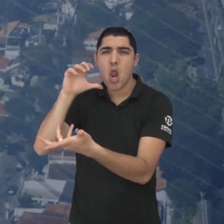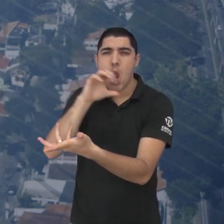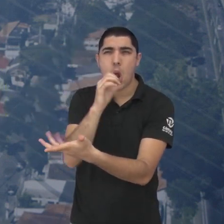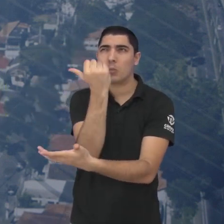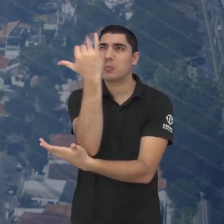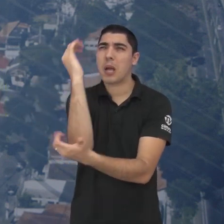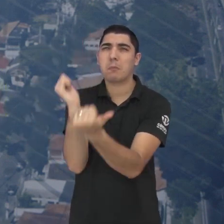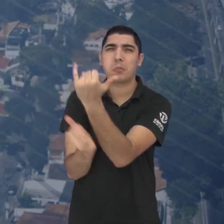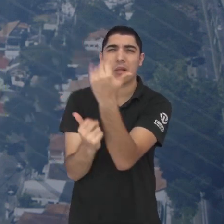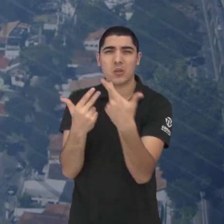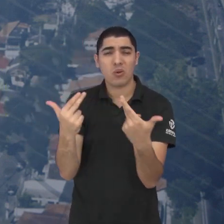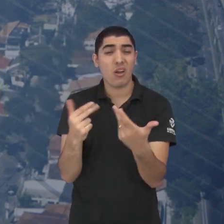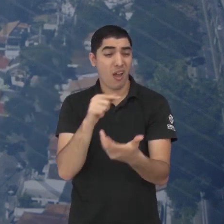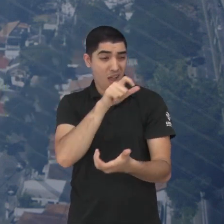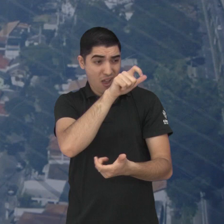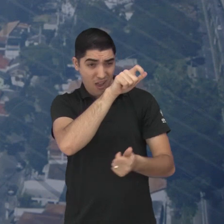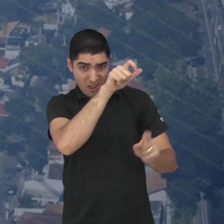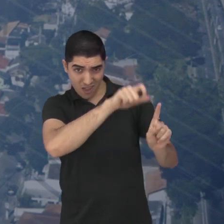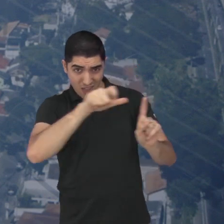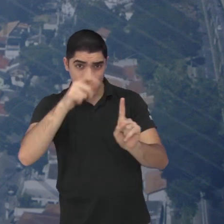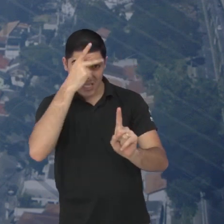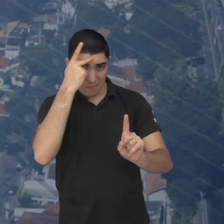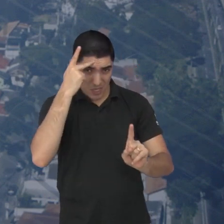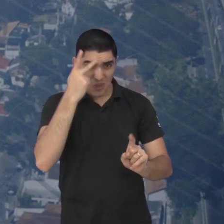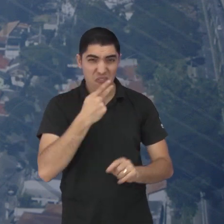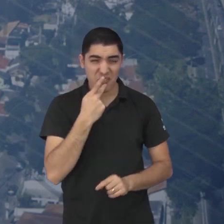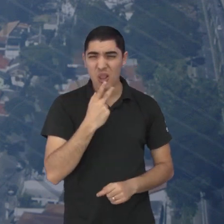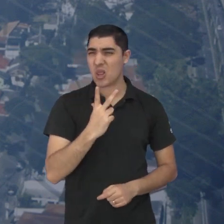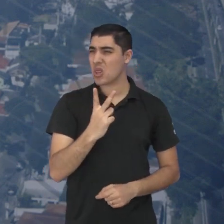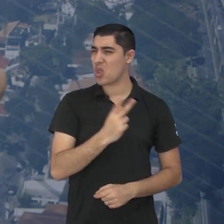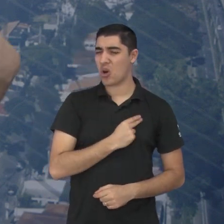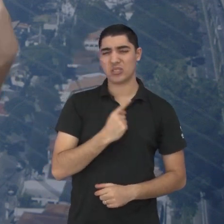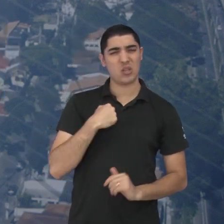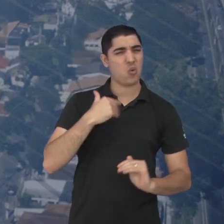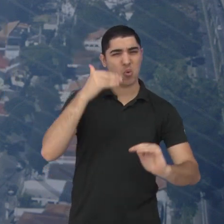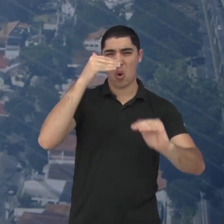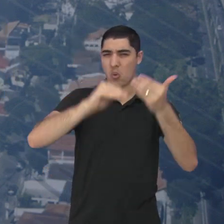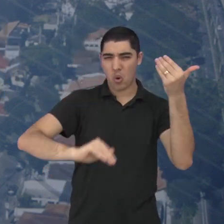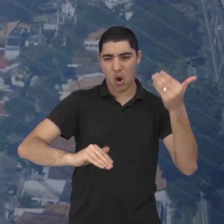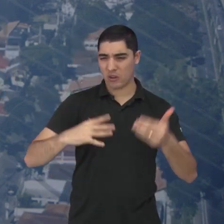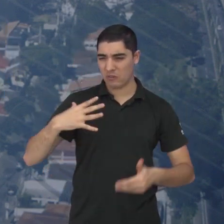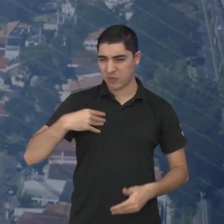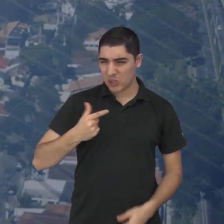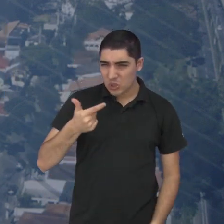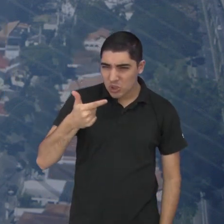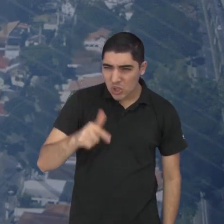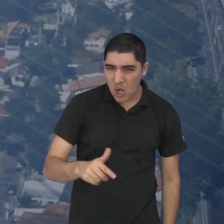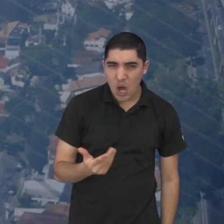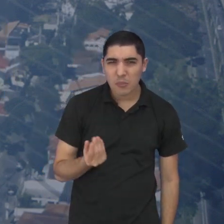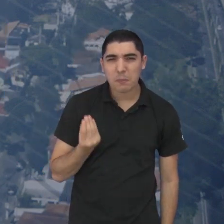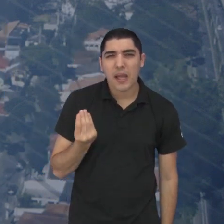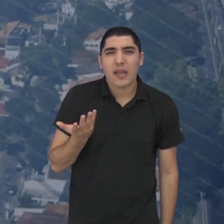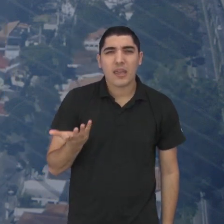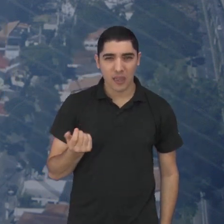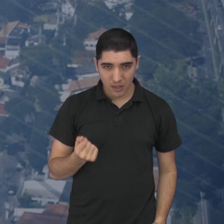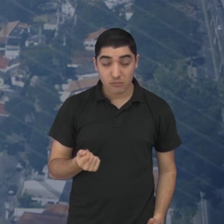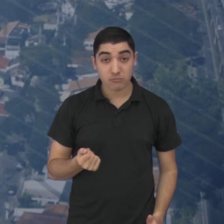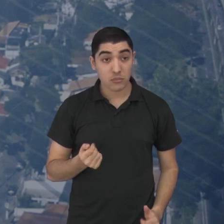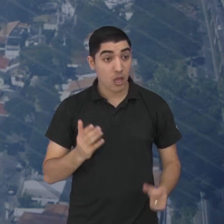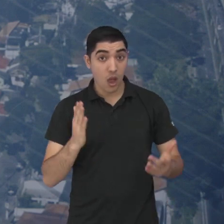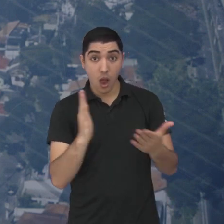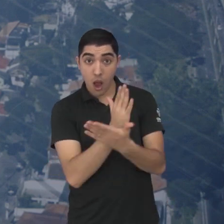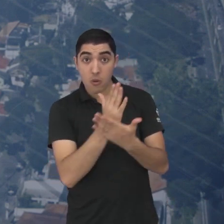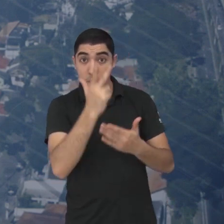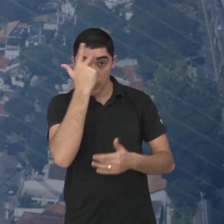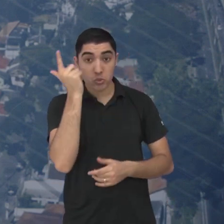e eles acham que seria injusto colocar mais uma vida mais uma criança aqui muitos até intitulam